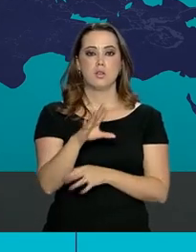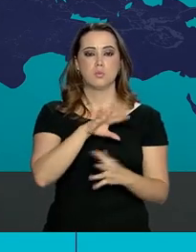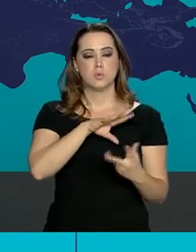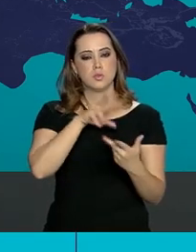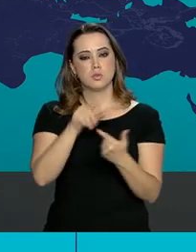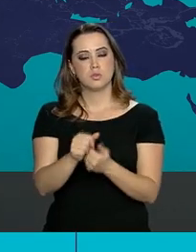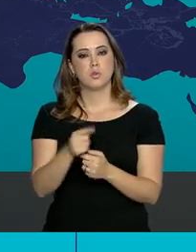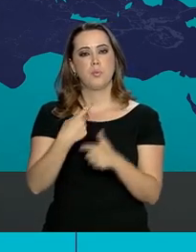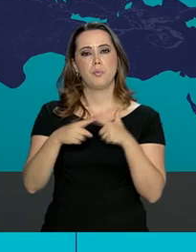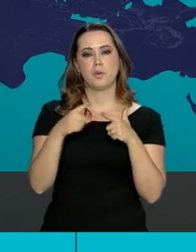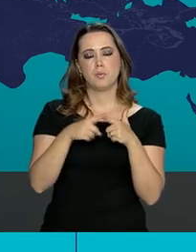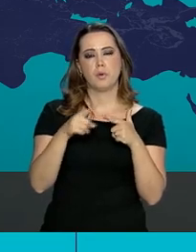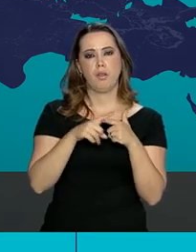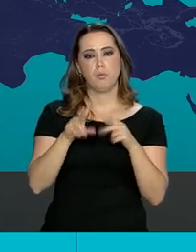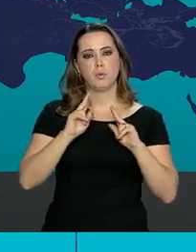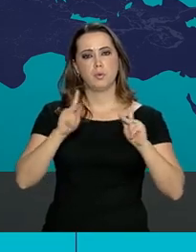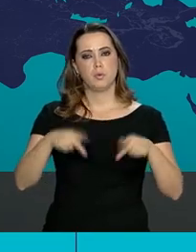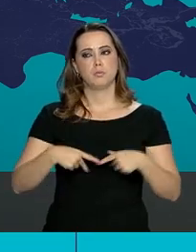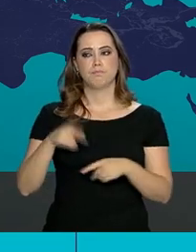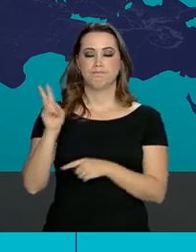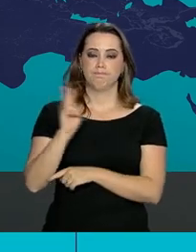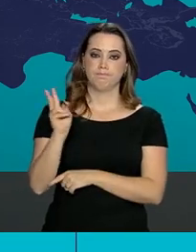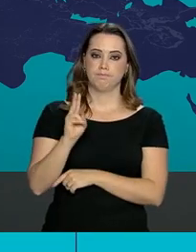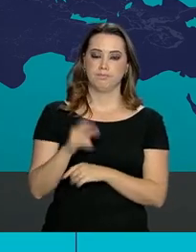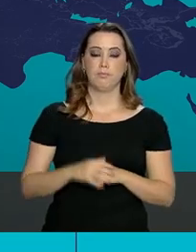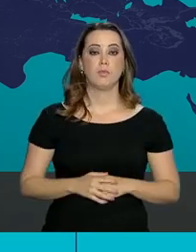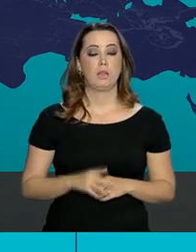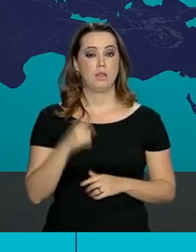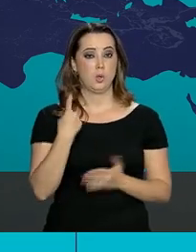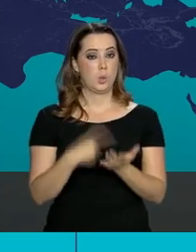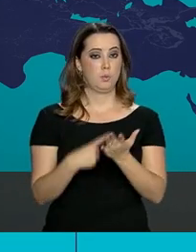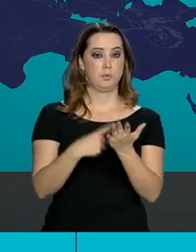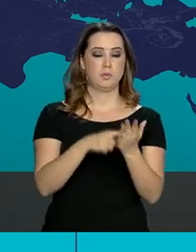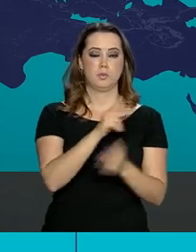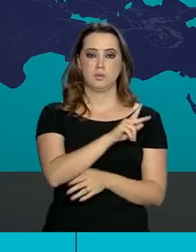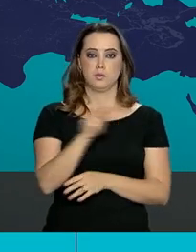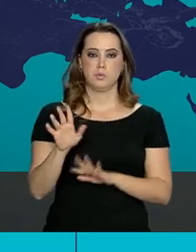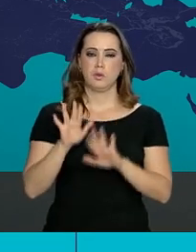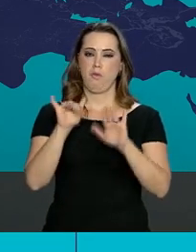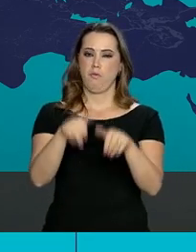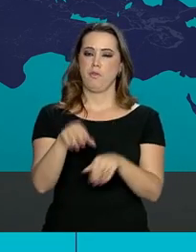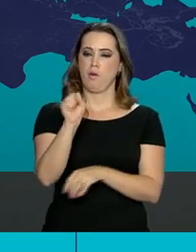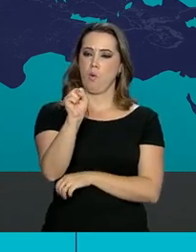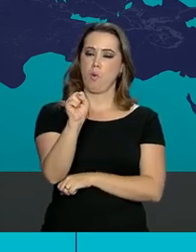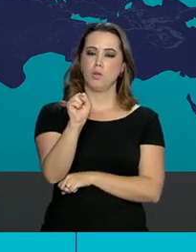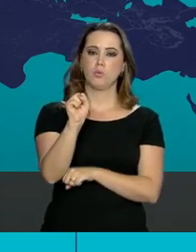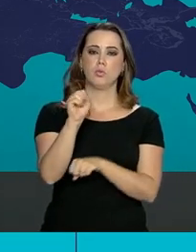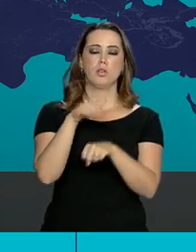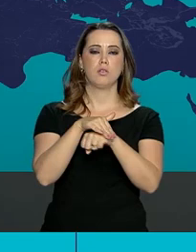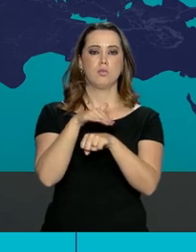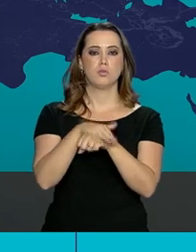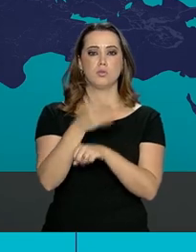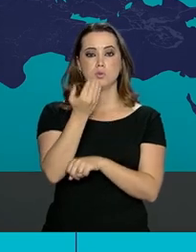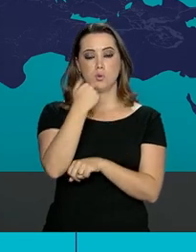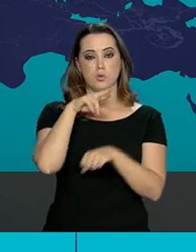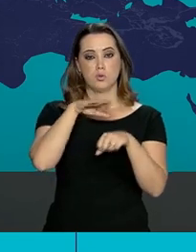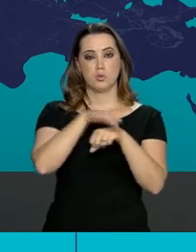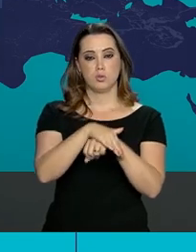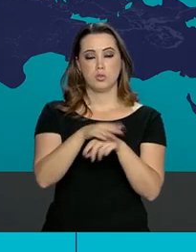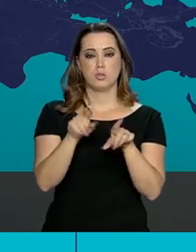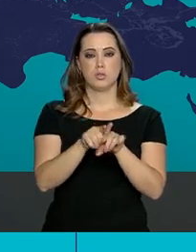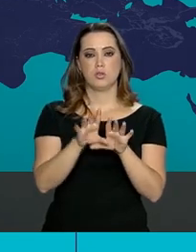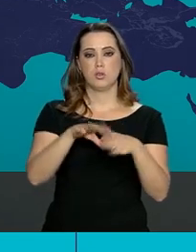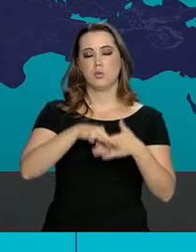Global à Crise Humanitária na Venezuela. E a agenda do presidente se encerra às oito da noite, com o jantar com os